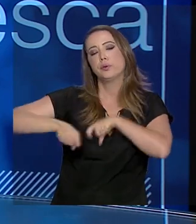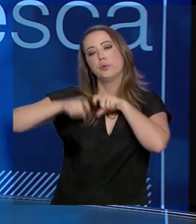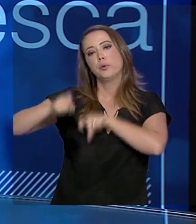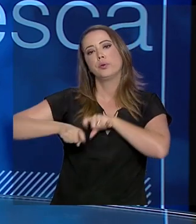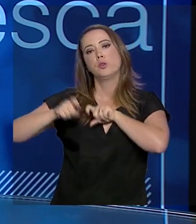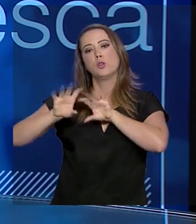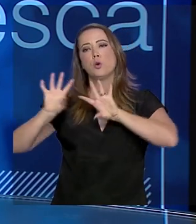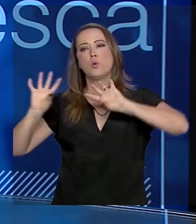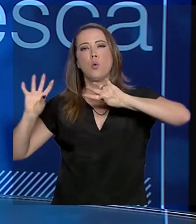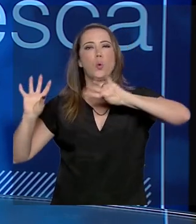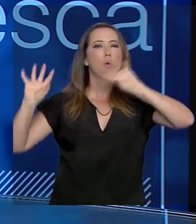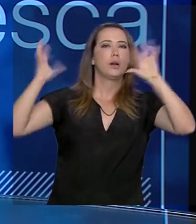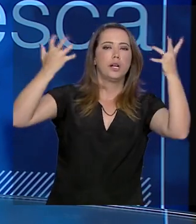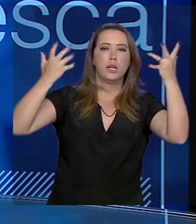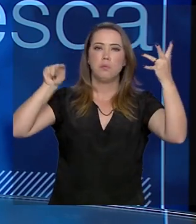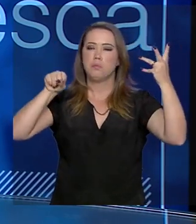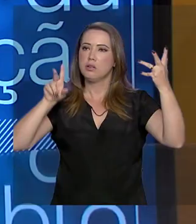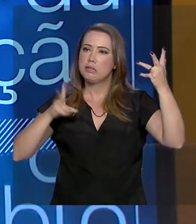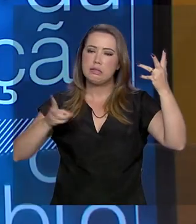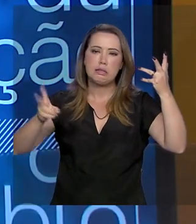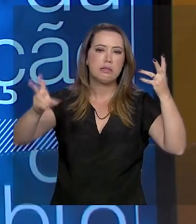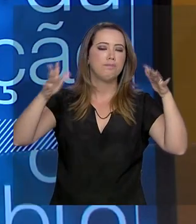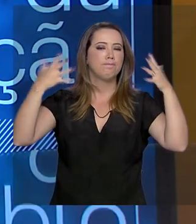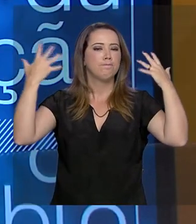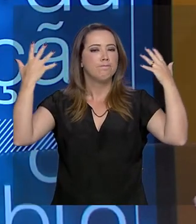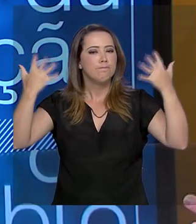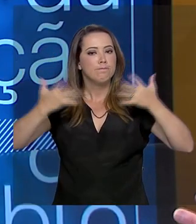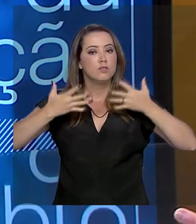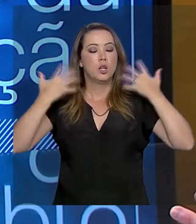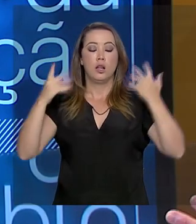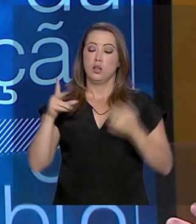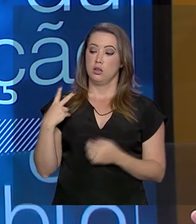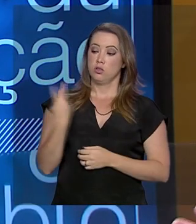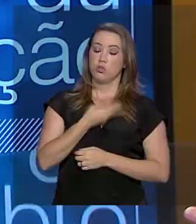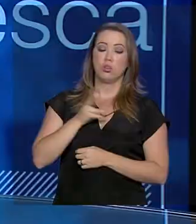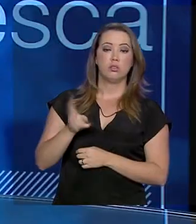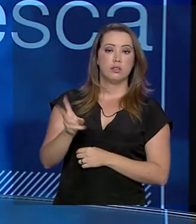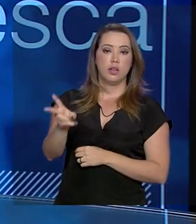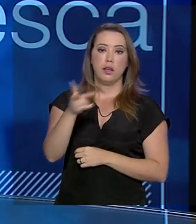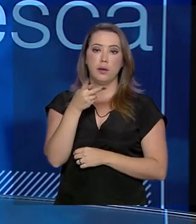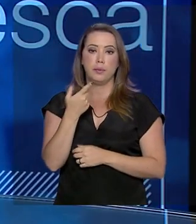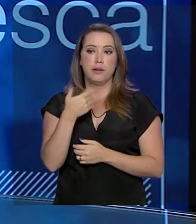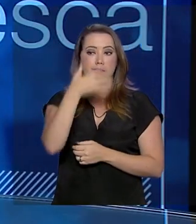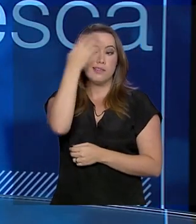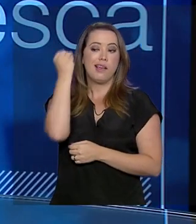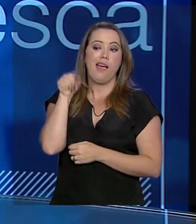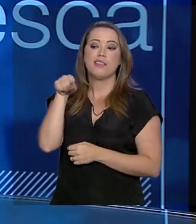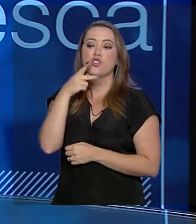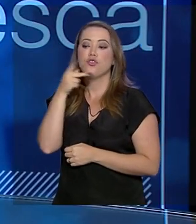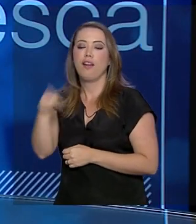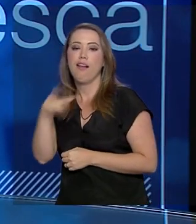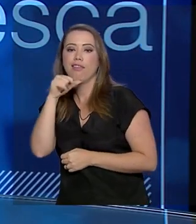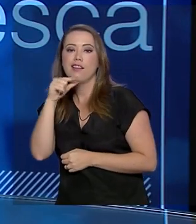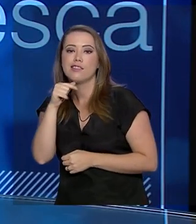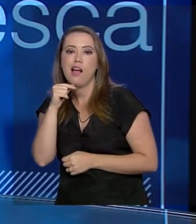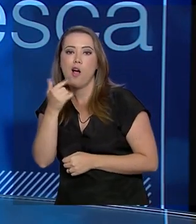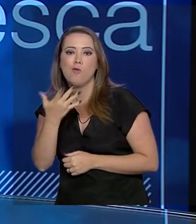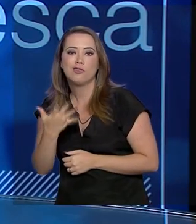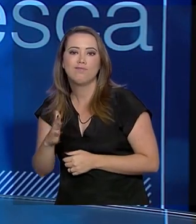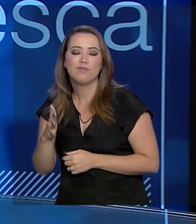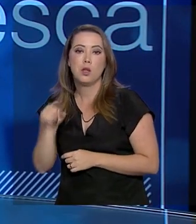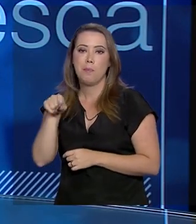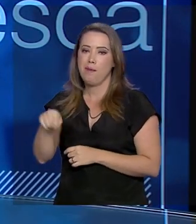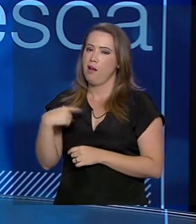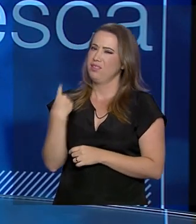temperatura predominantemente tropical, então nós sempre esquecemos um pouco das águas. Mas, com a